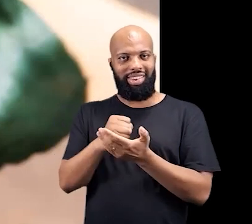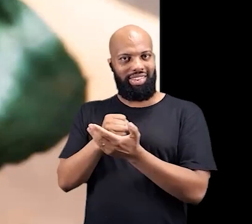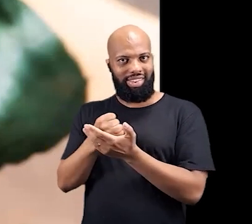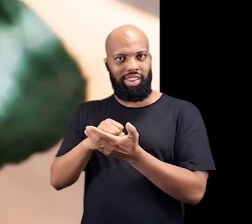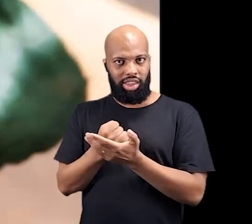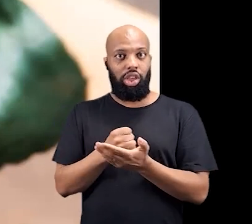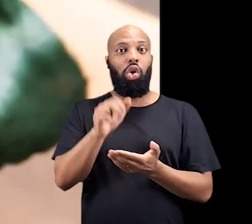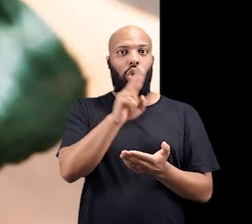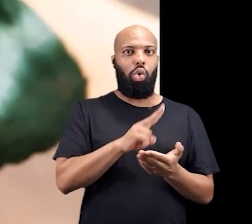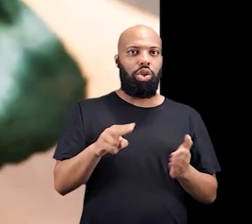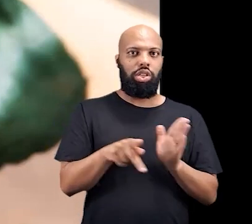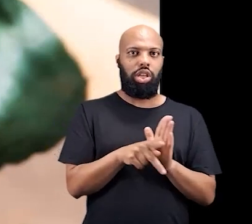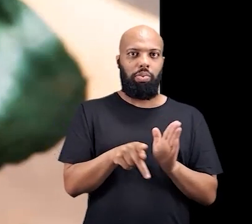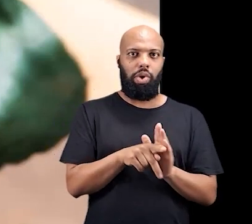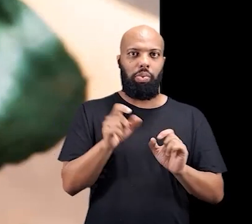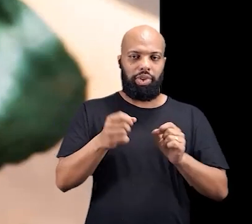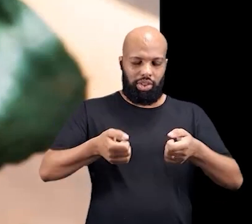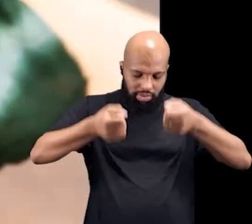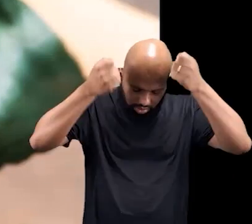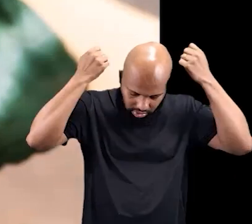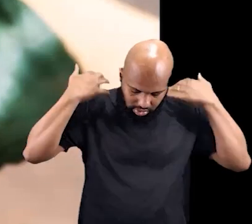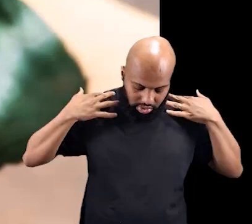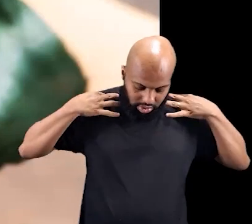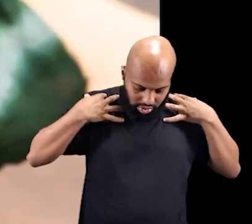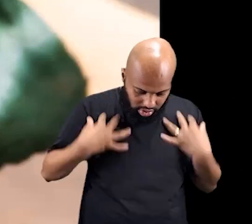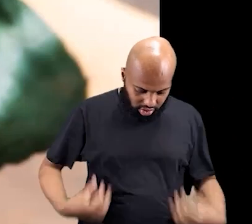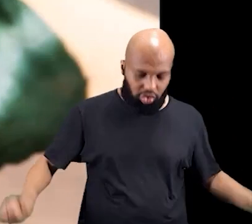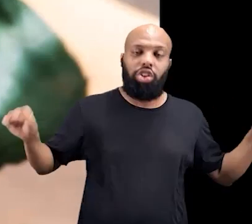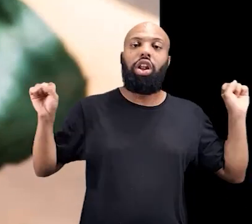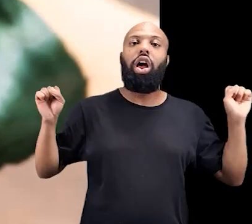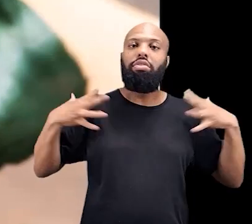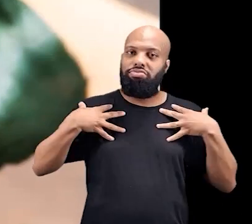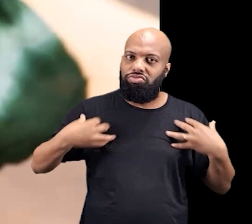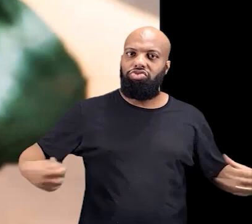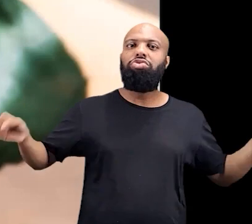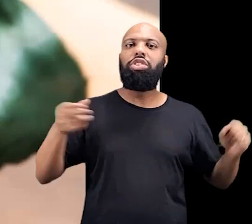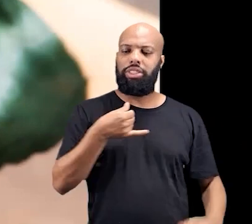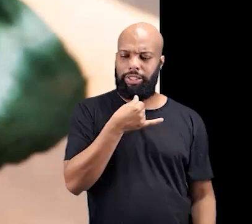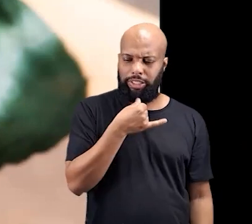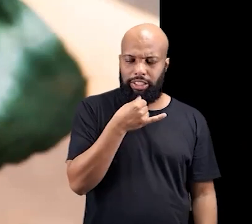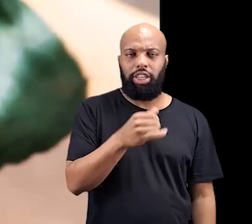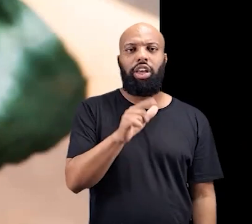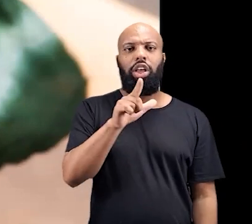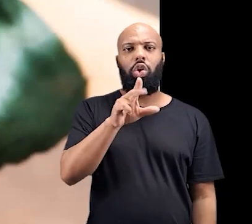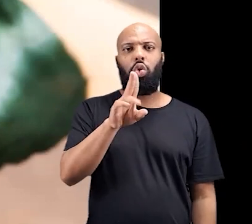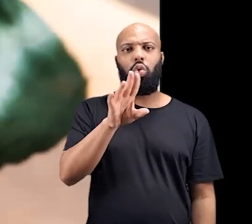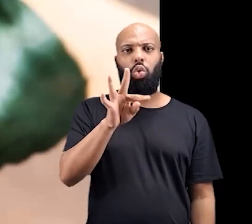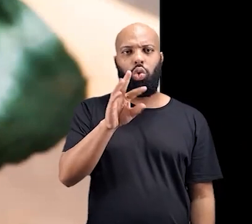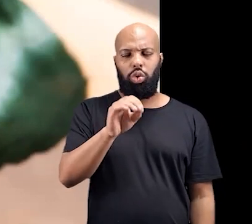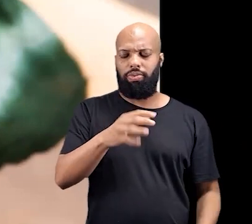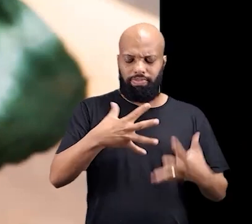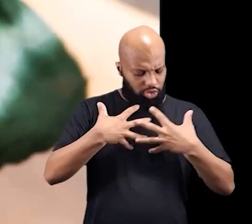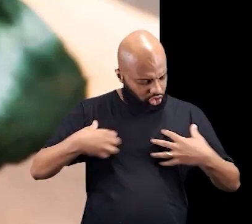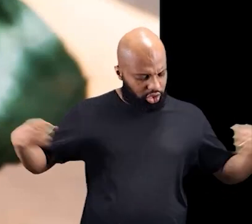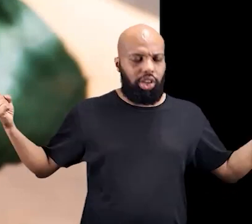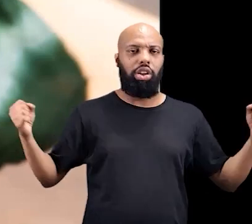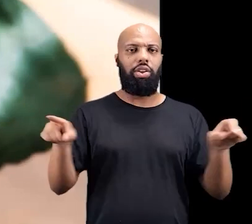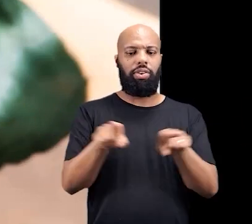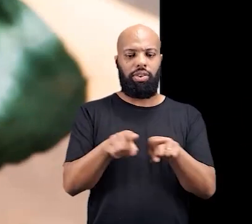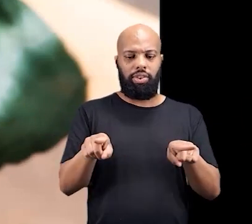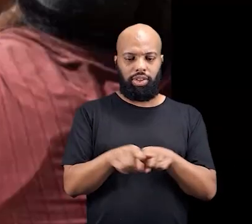utilizada para banhar essas pessoas que estão enlutadas de uma maneira de tirar mesmo, né? Essa tristeza, o luto.